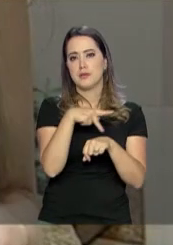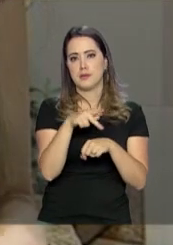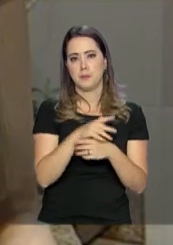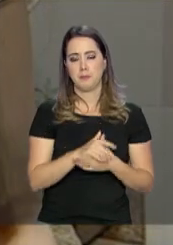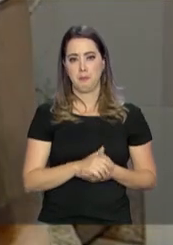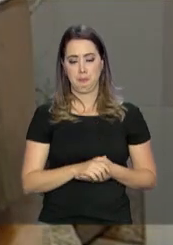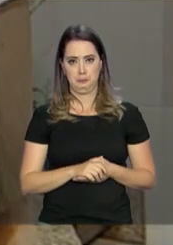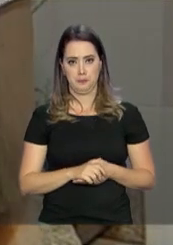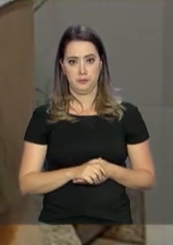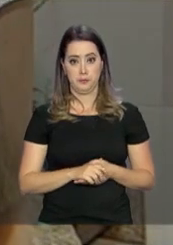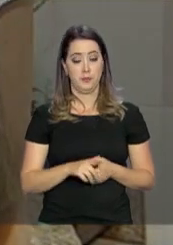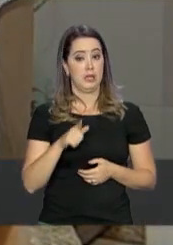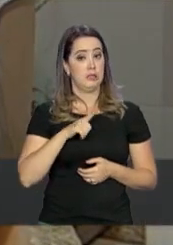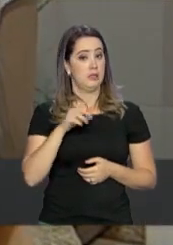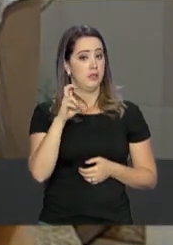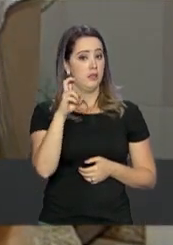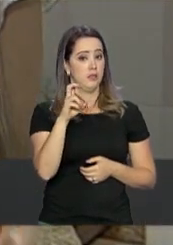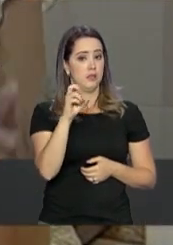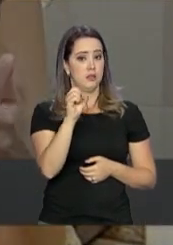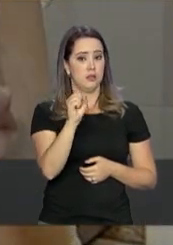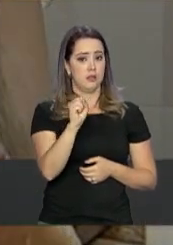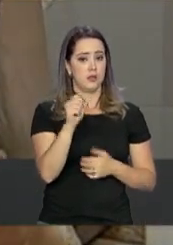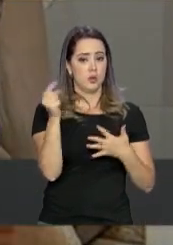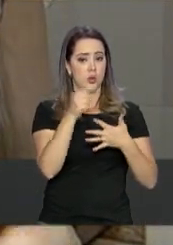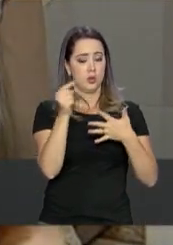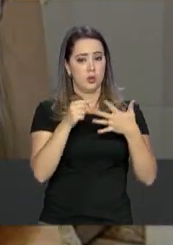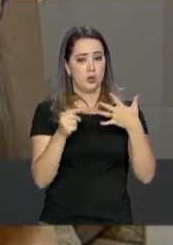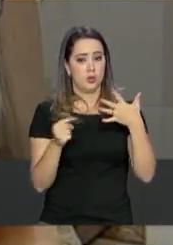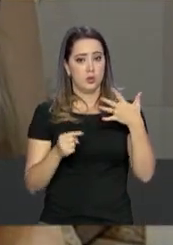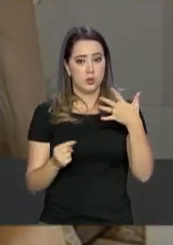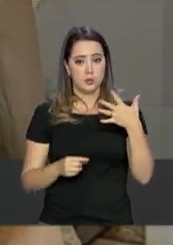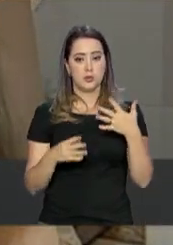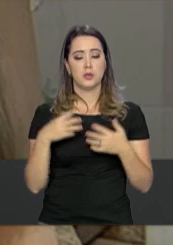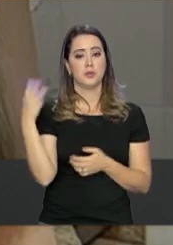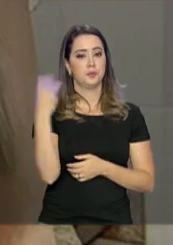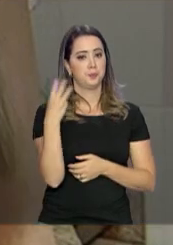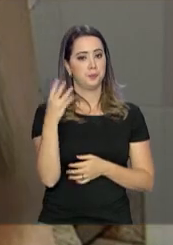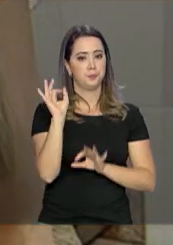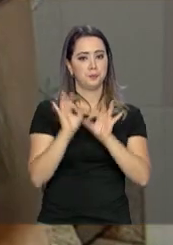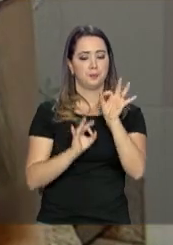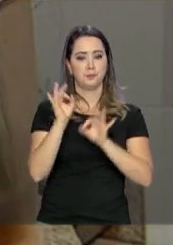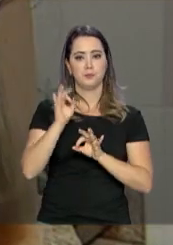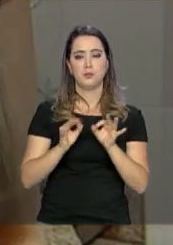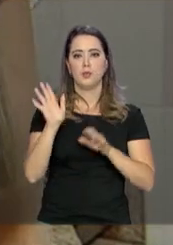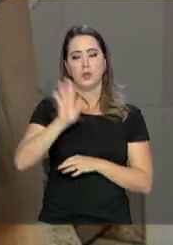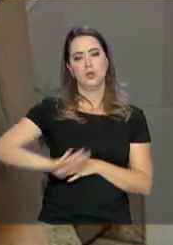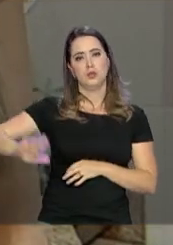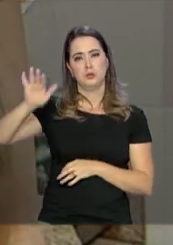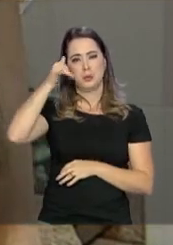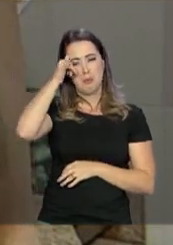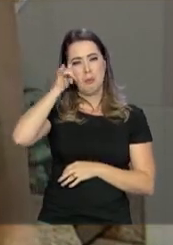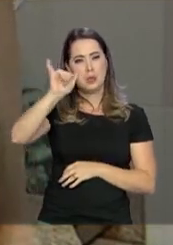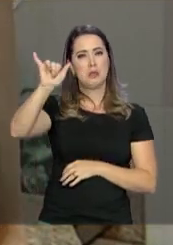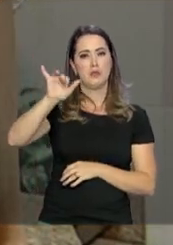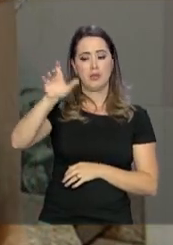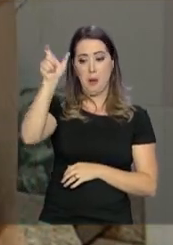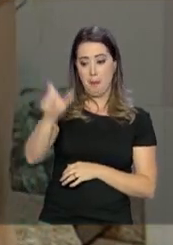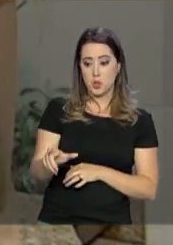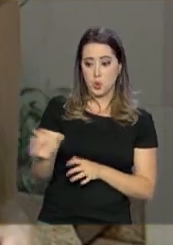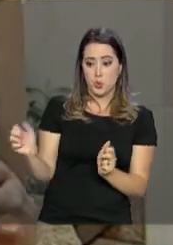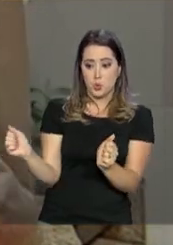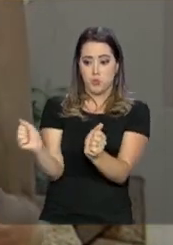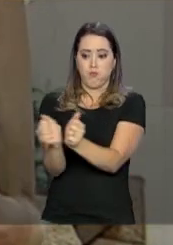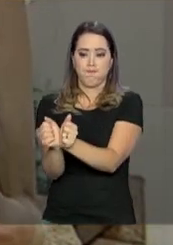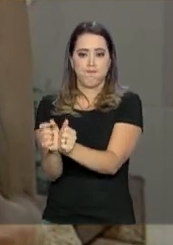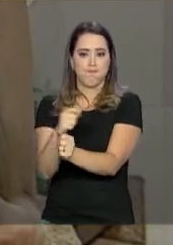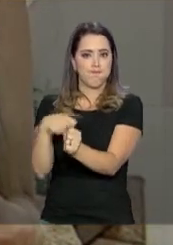Com 58 metas e validade de 4 anos, o Terceiro Plano Nacional de Enfrentamento ao Tráfico de Pessoas busca tornar